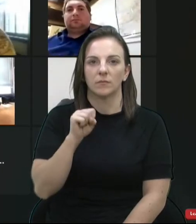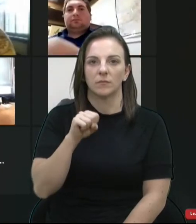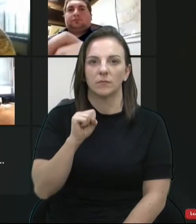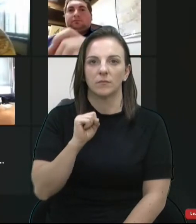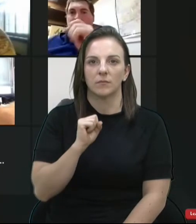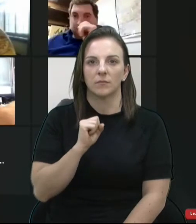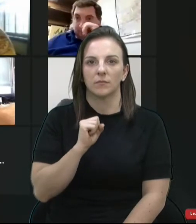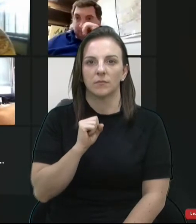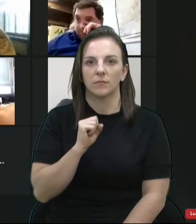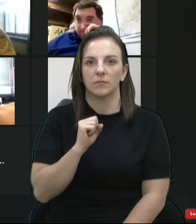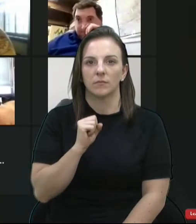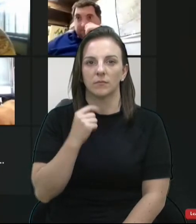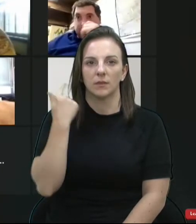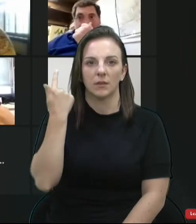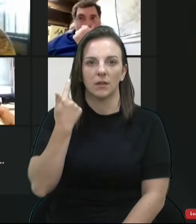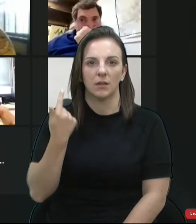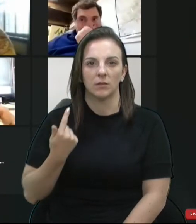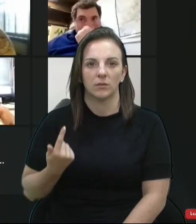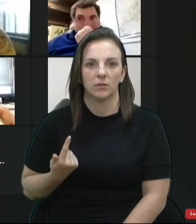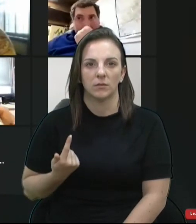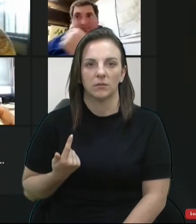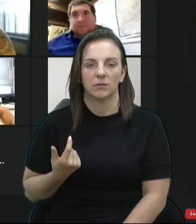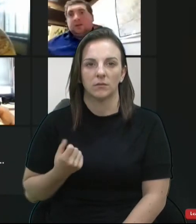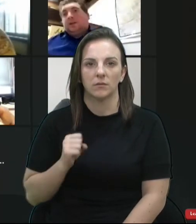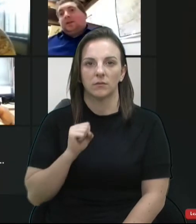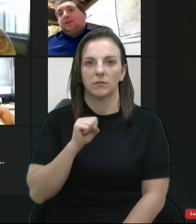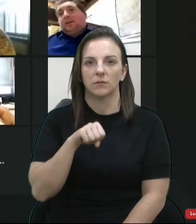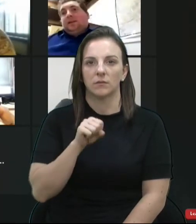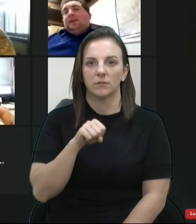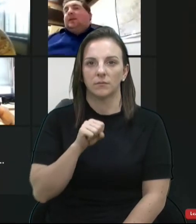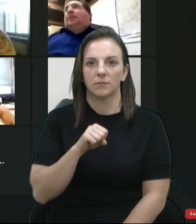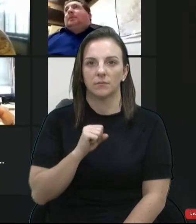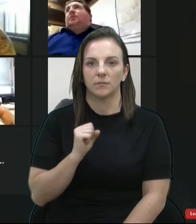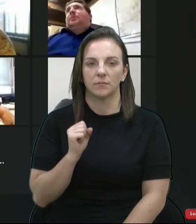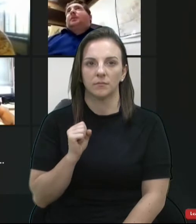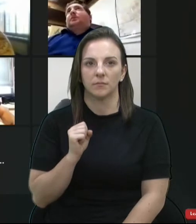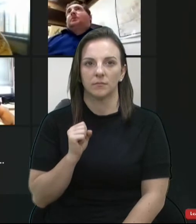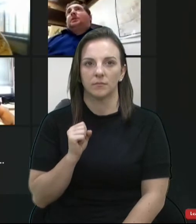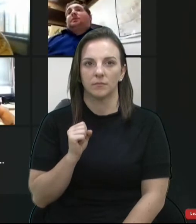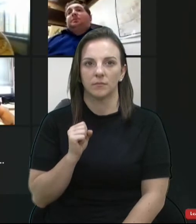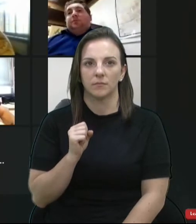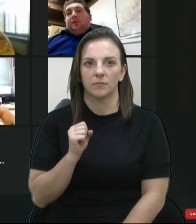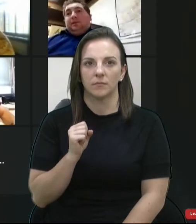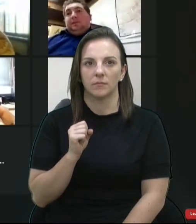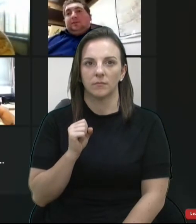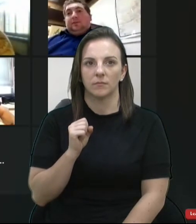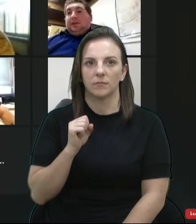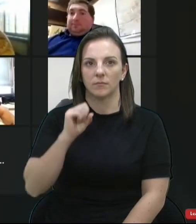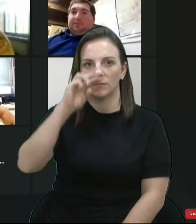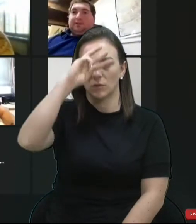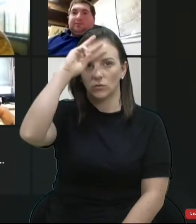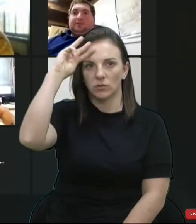presidente. sim, vereadora Gladys. Voto sim, presidente. sim, vereador Juliano.